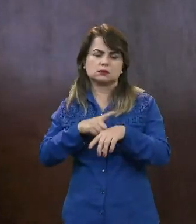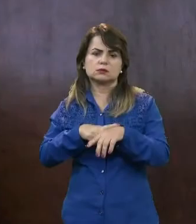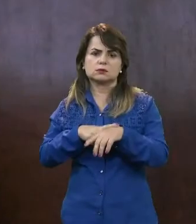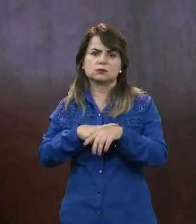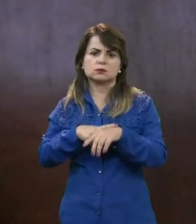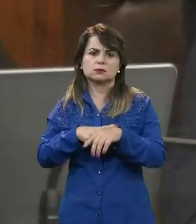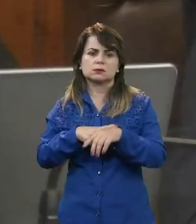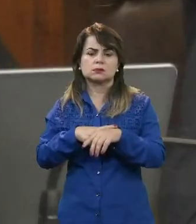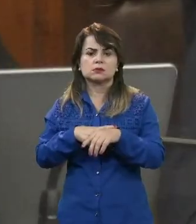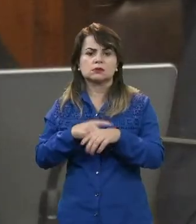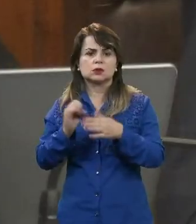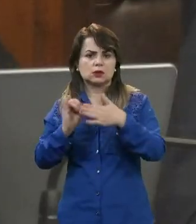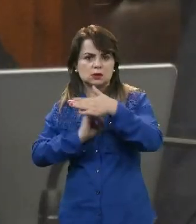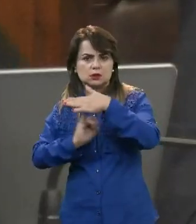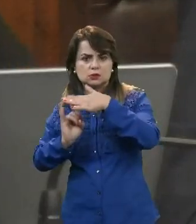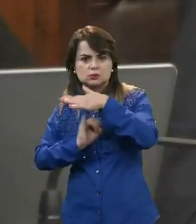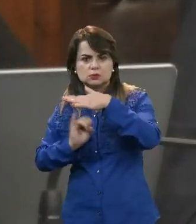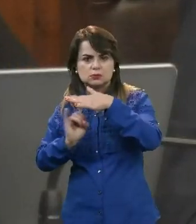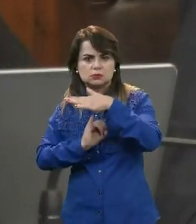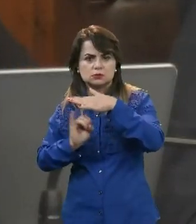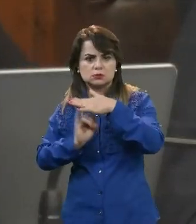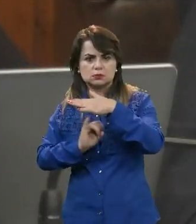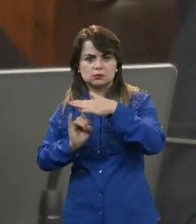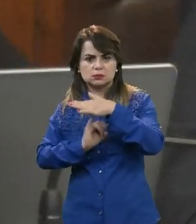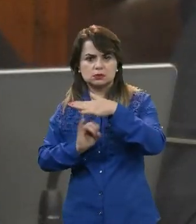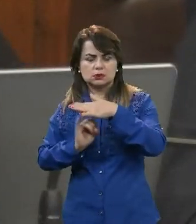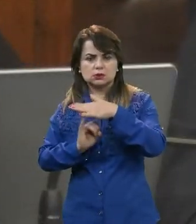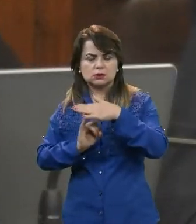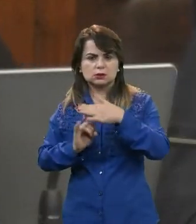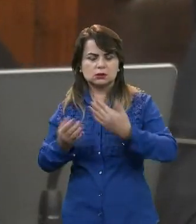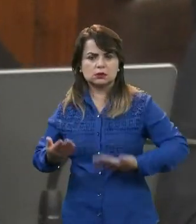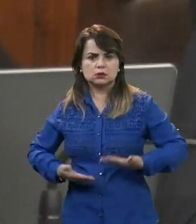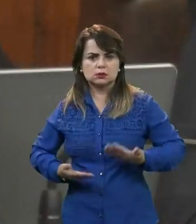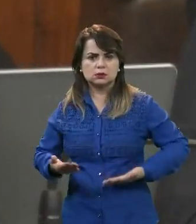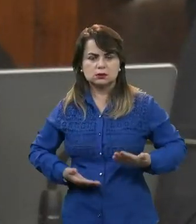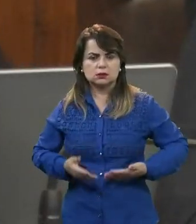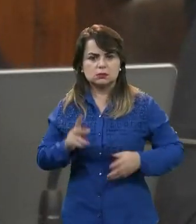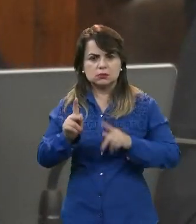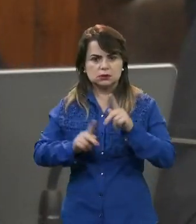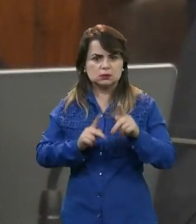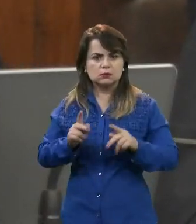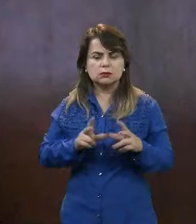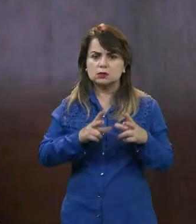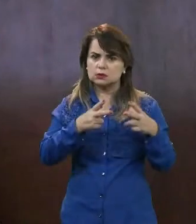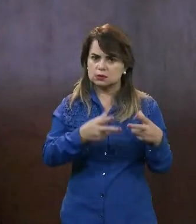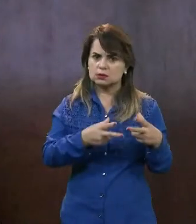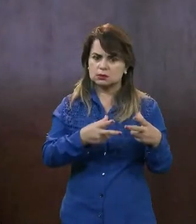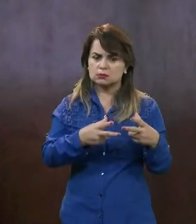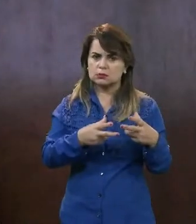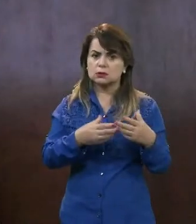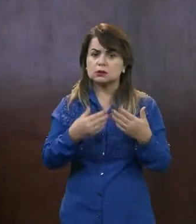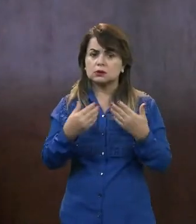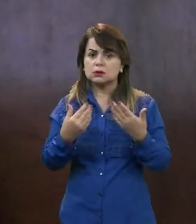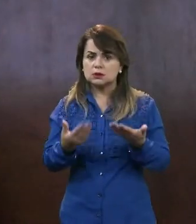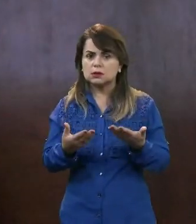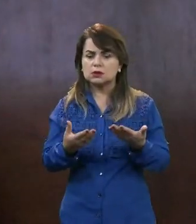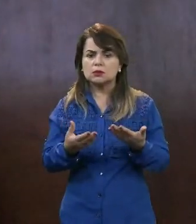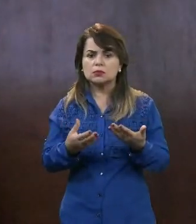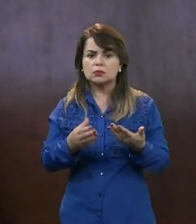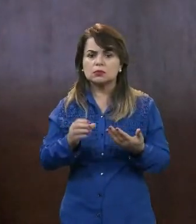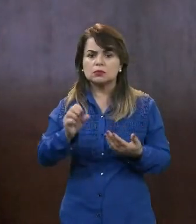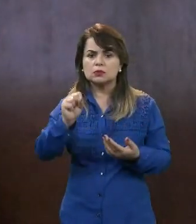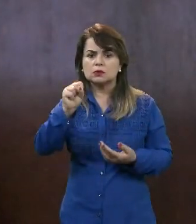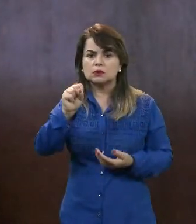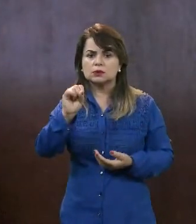As instituições financeiras que atendem os servidores da Câmara? É, que atendem os servidores da Câmara. iriam hoje? O Cicrede, acho que atende nós, o Bradesco também